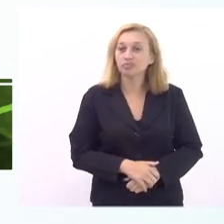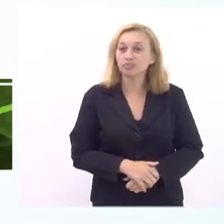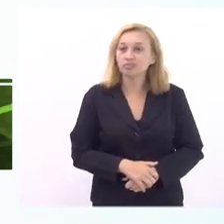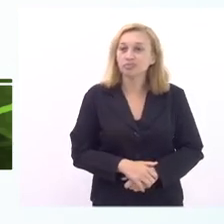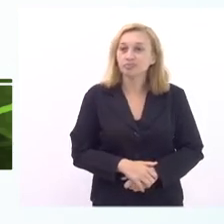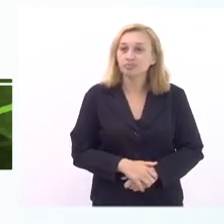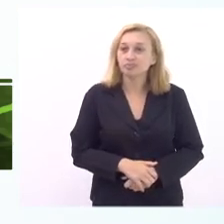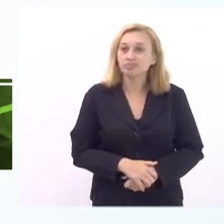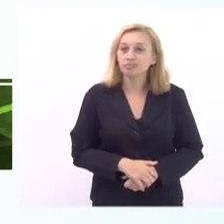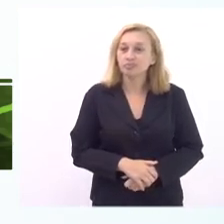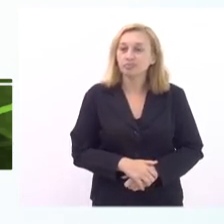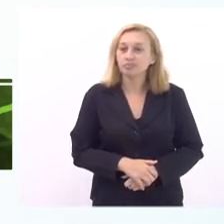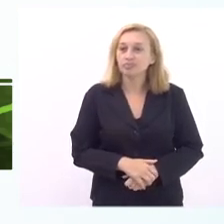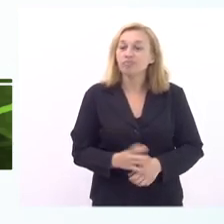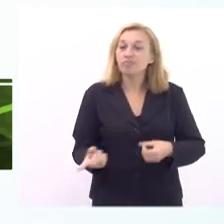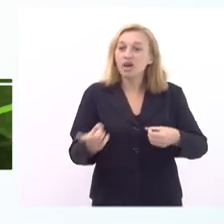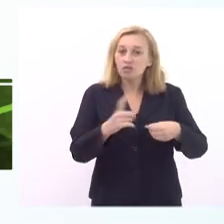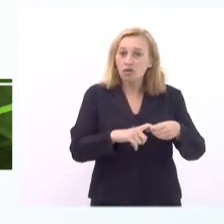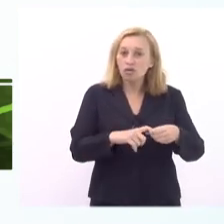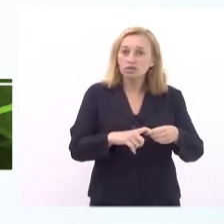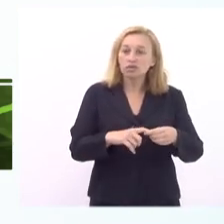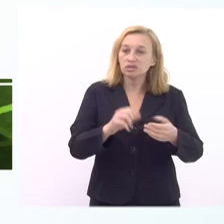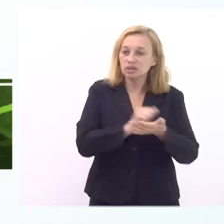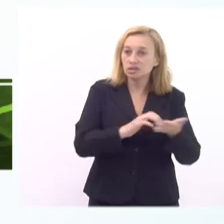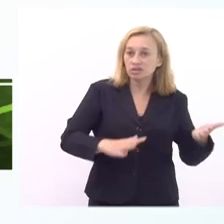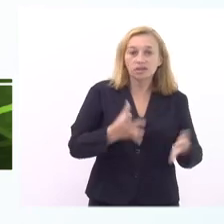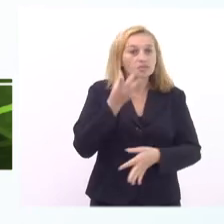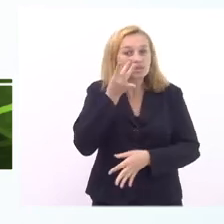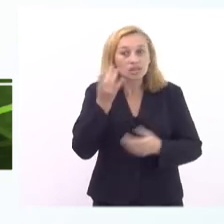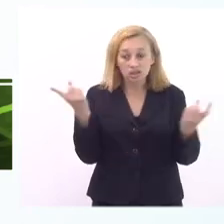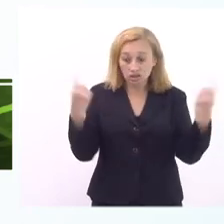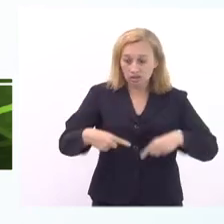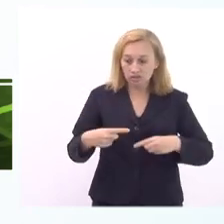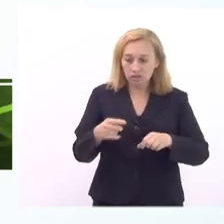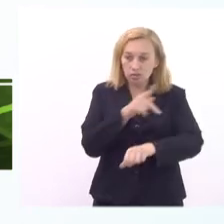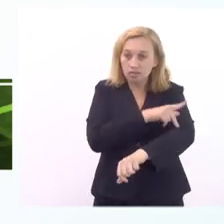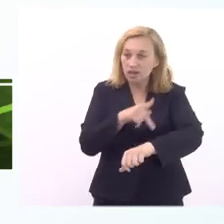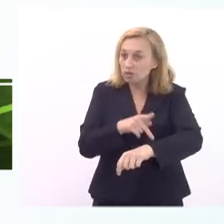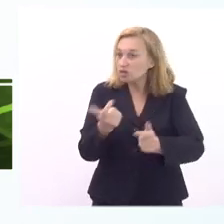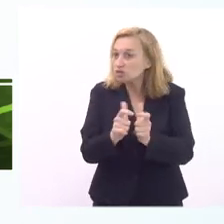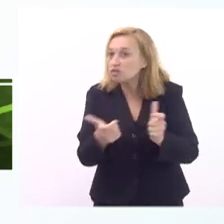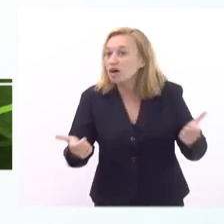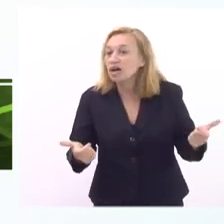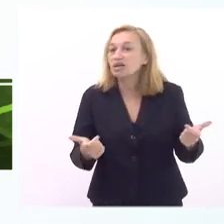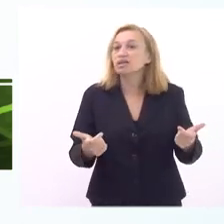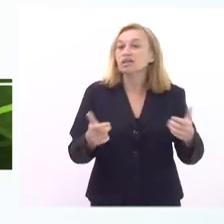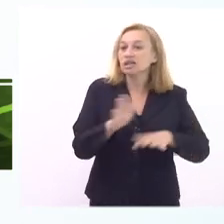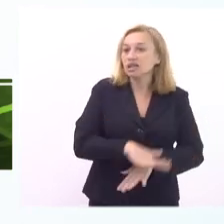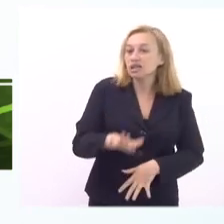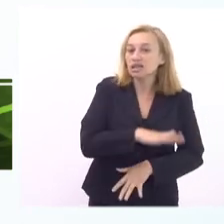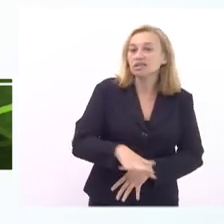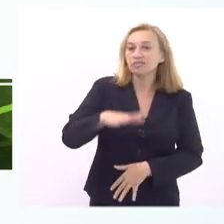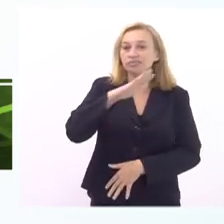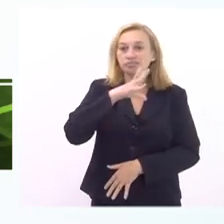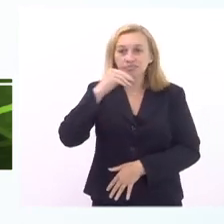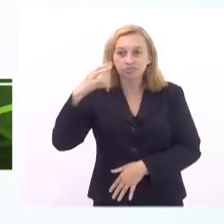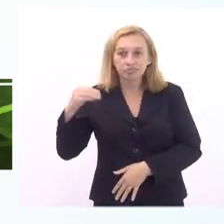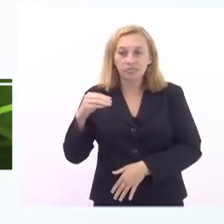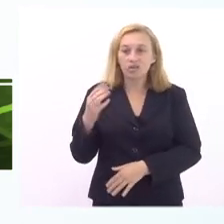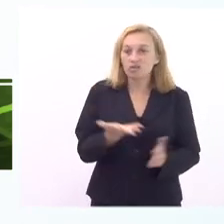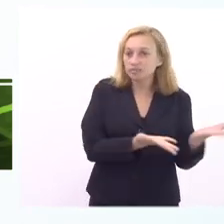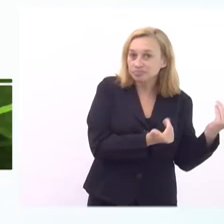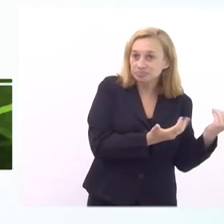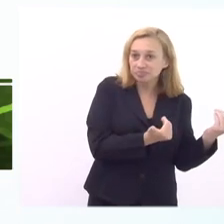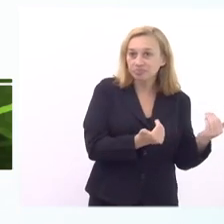a retomada das atividades presenciais trouxeram uma série de desafios pedagógicos crianças adolescentes jovens adultos que